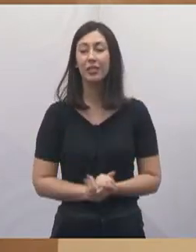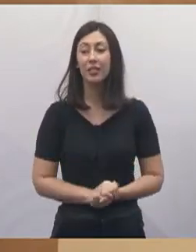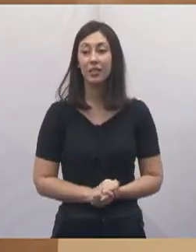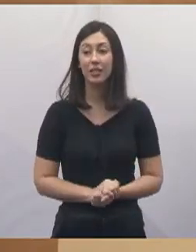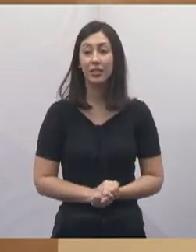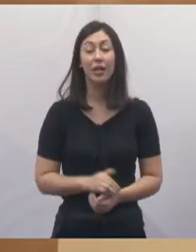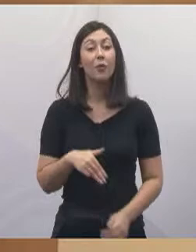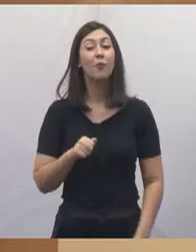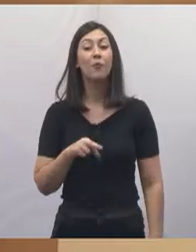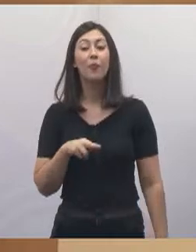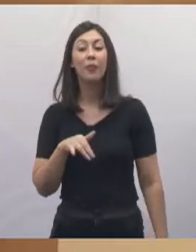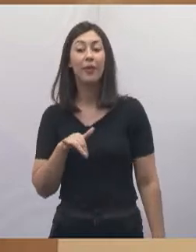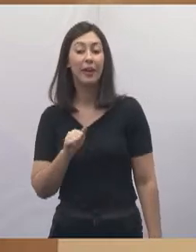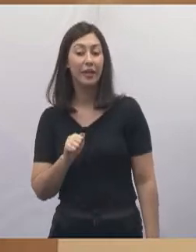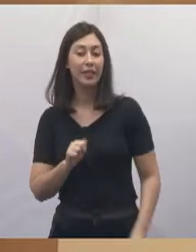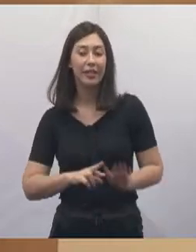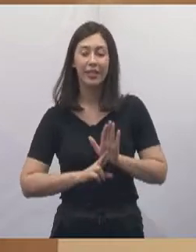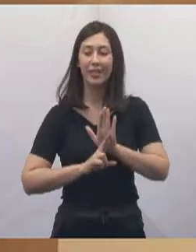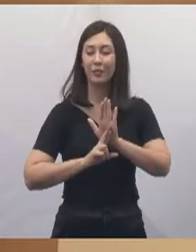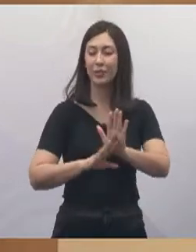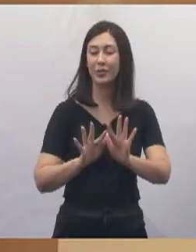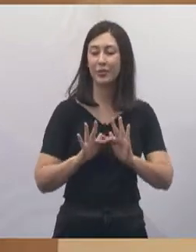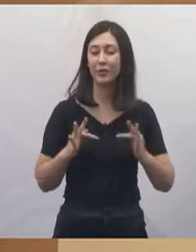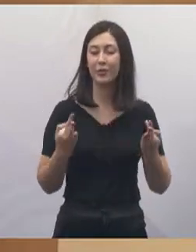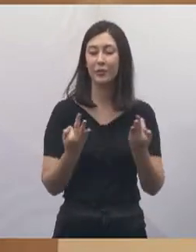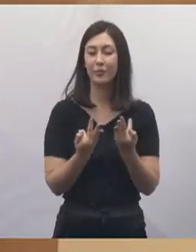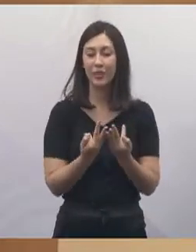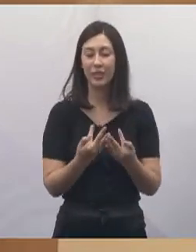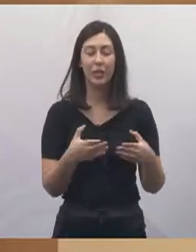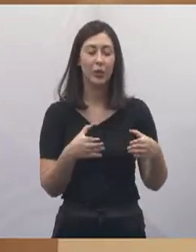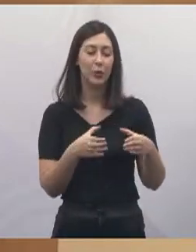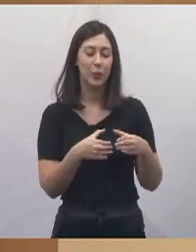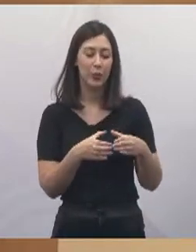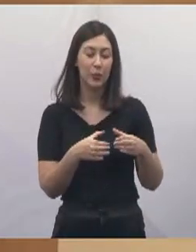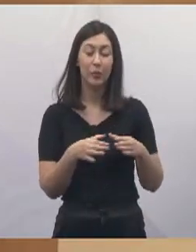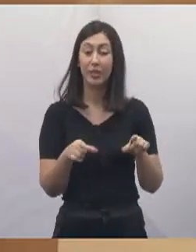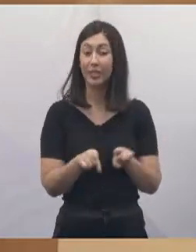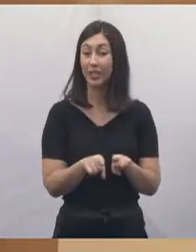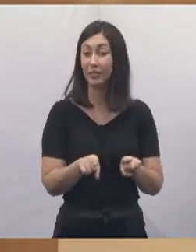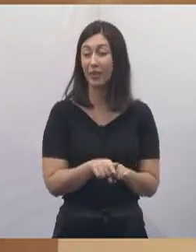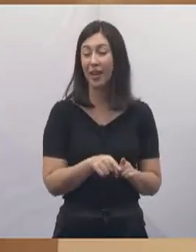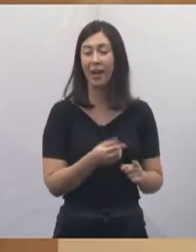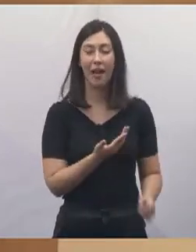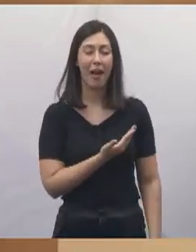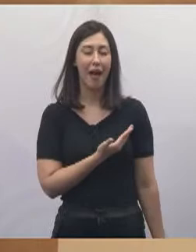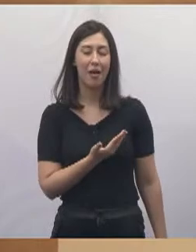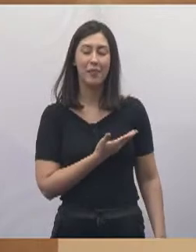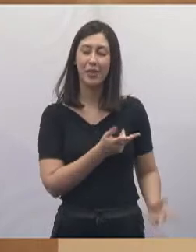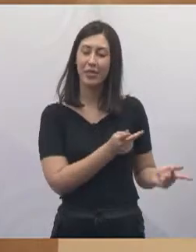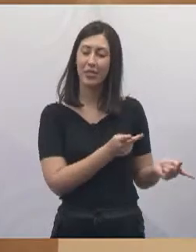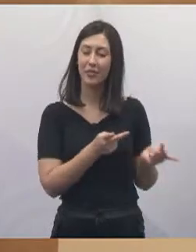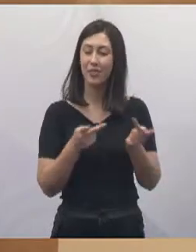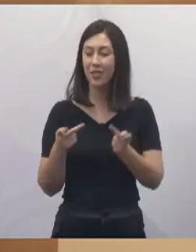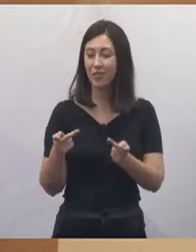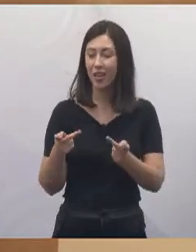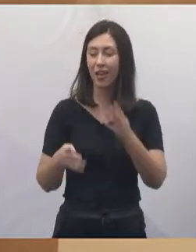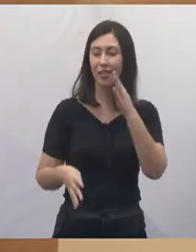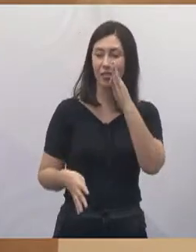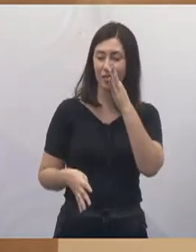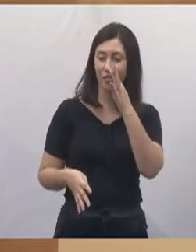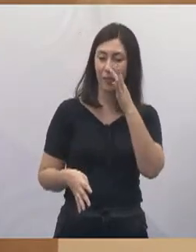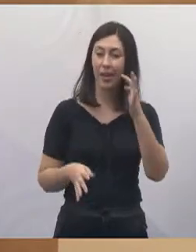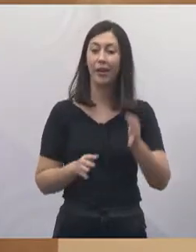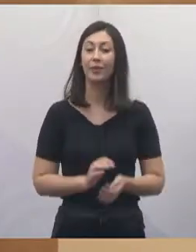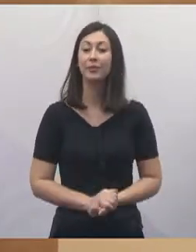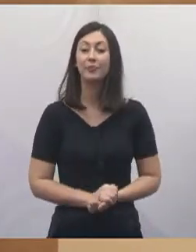A Maria, que esteve aqui hoje representando toda a família. Ao pessoal também que veio, os amigos que vieram para a apreciação do projeto.